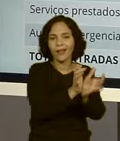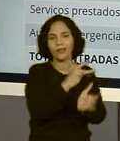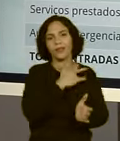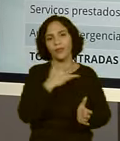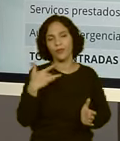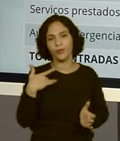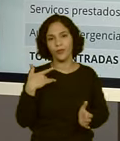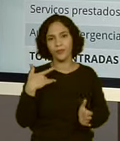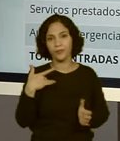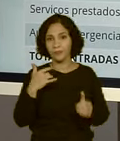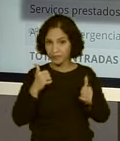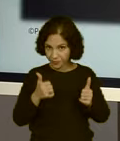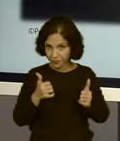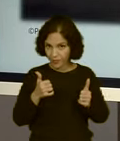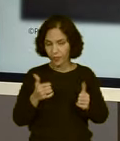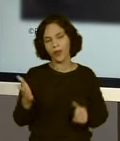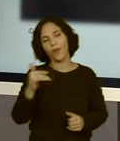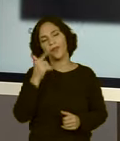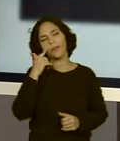Então, vamos lá.